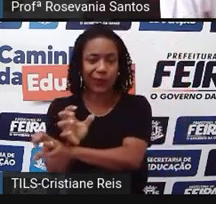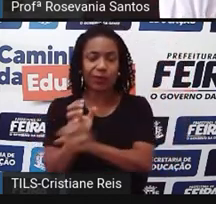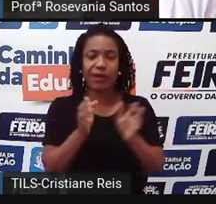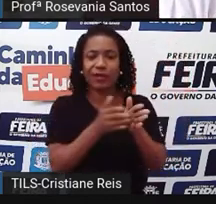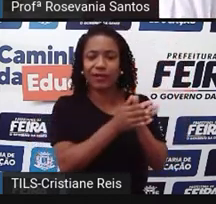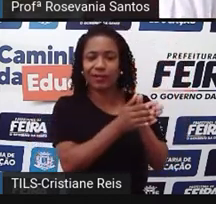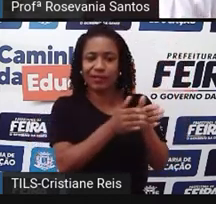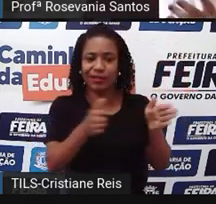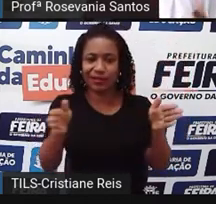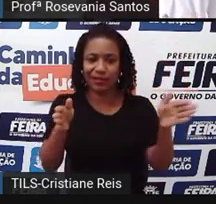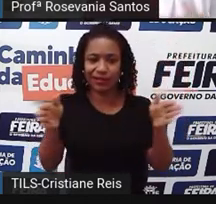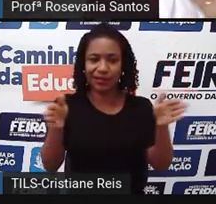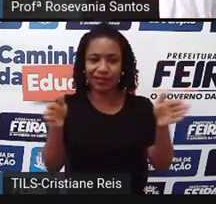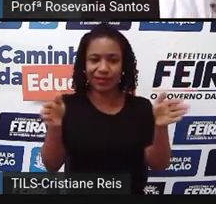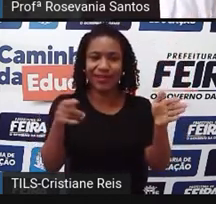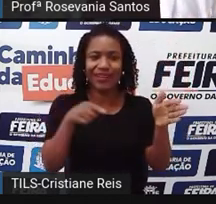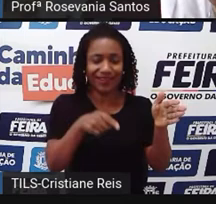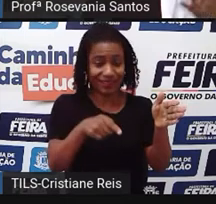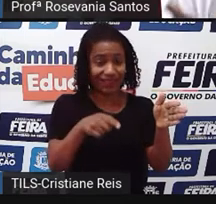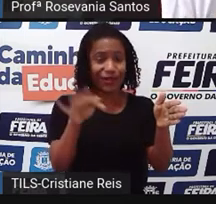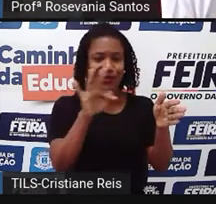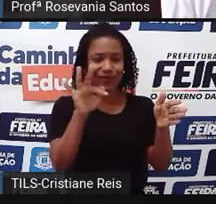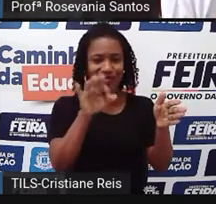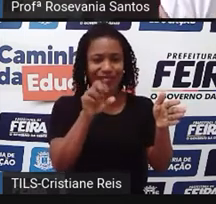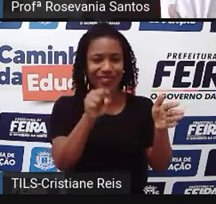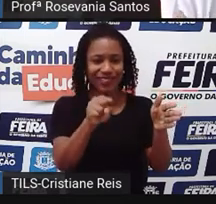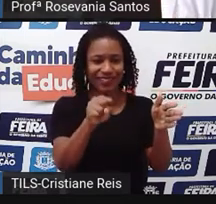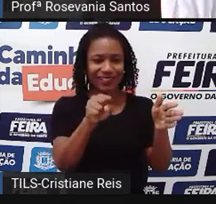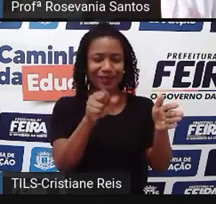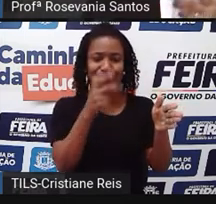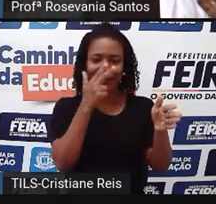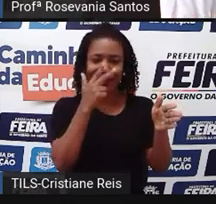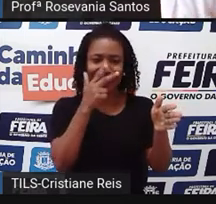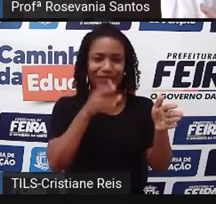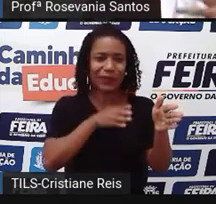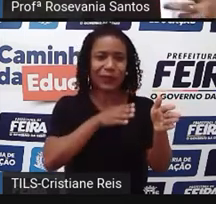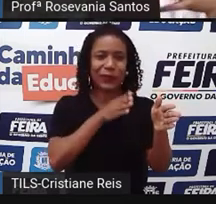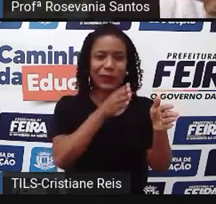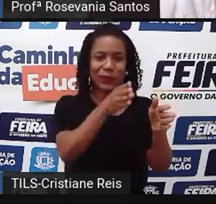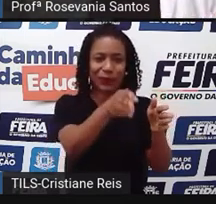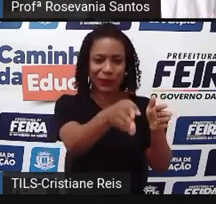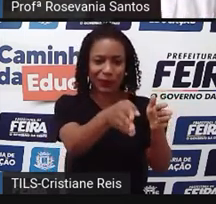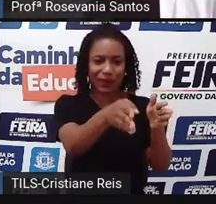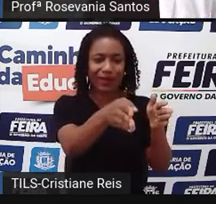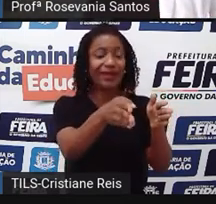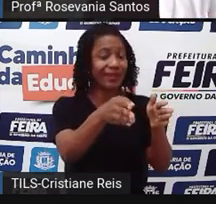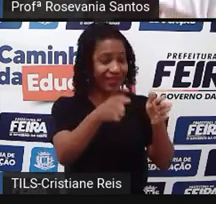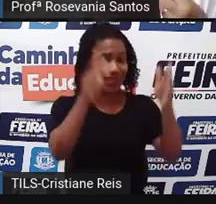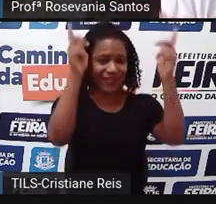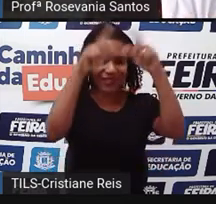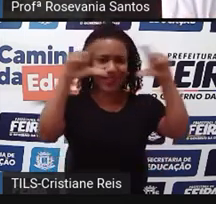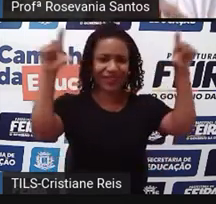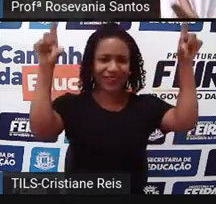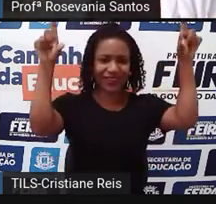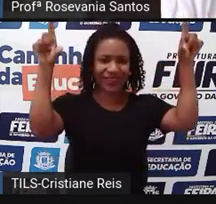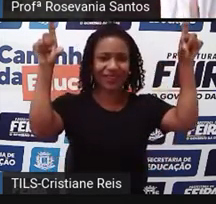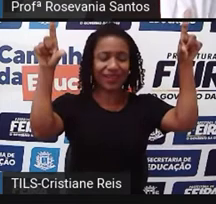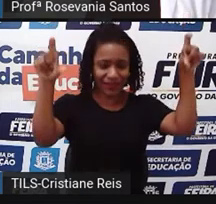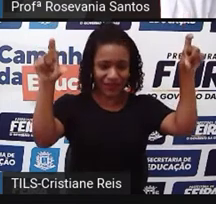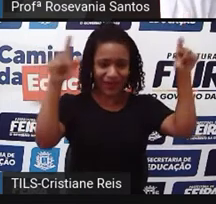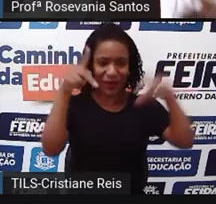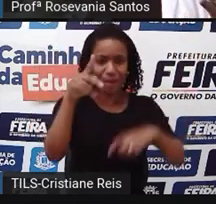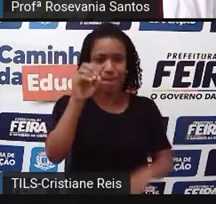portais, o portal do Sertão e tal. E do que a gente está dizendo ali? Que a partir daquele espaço ali, você vai encontrar a